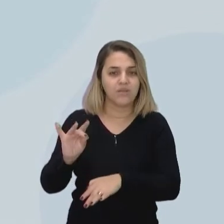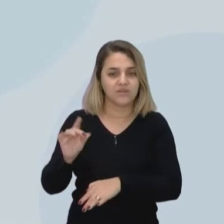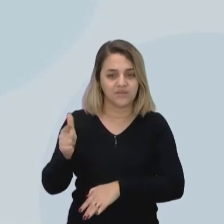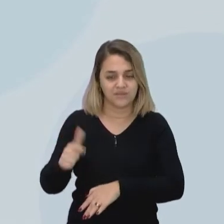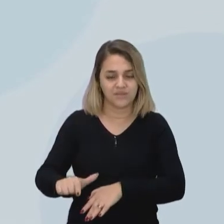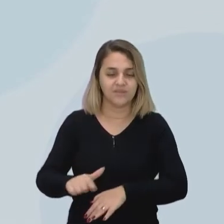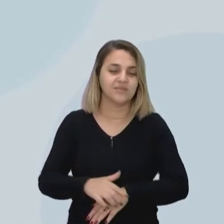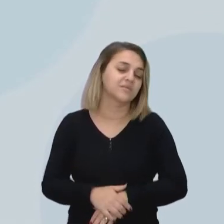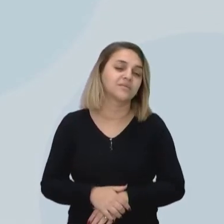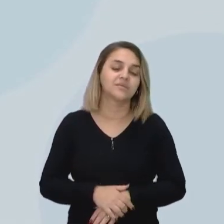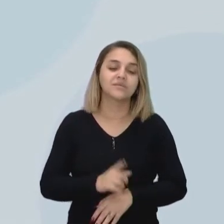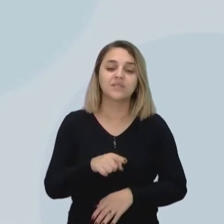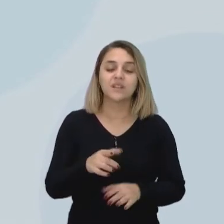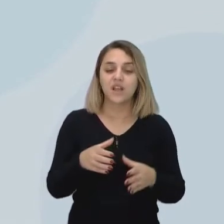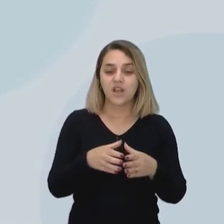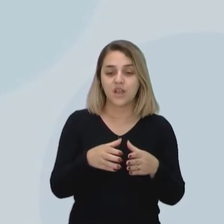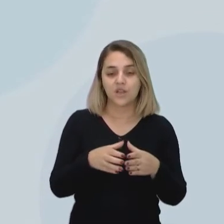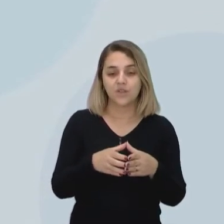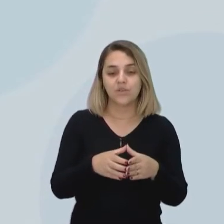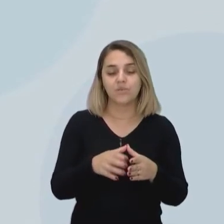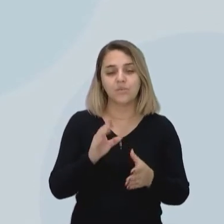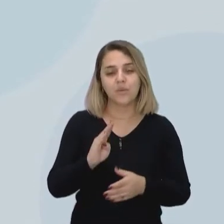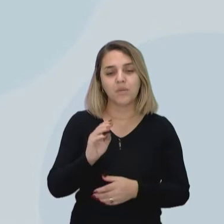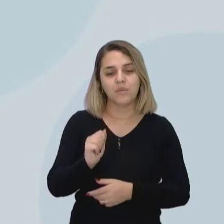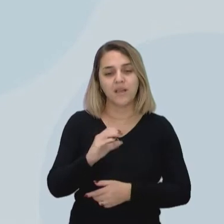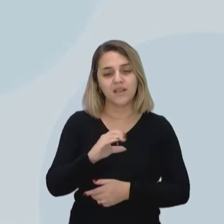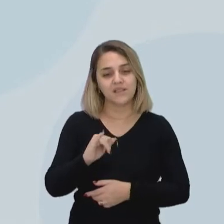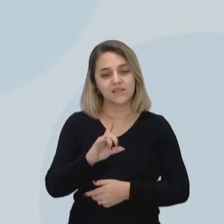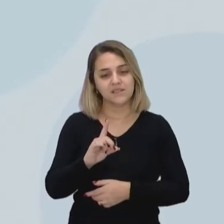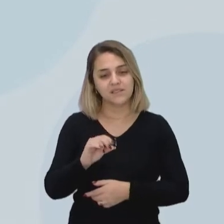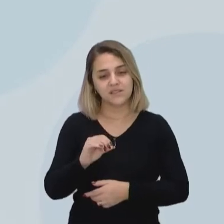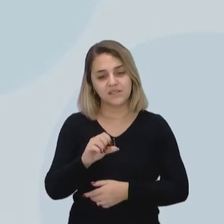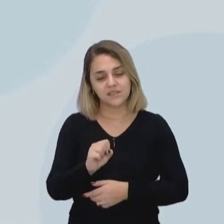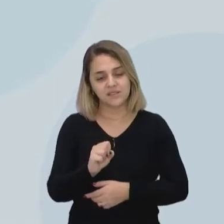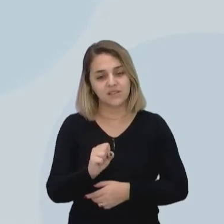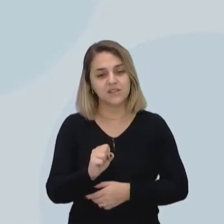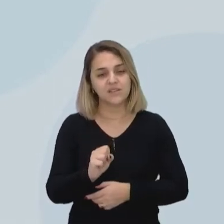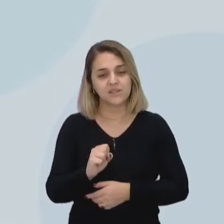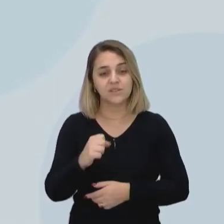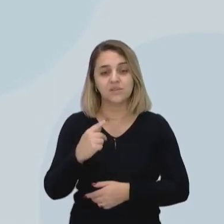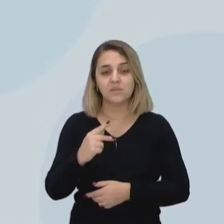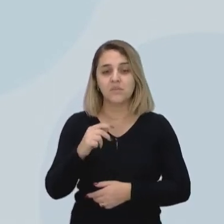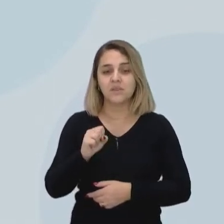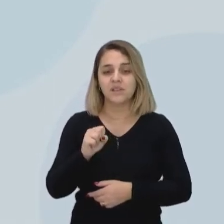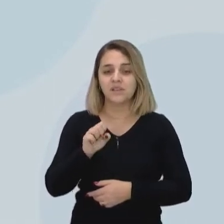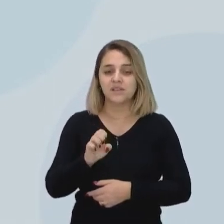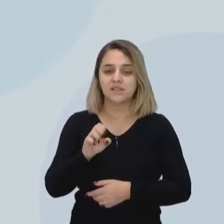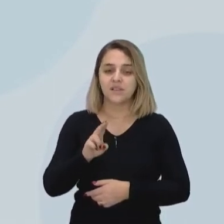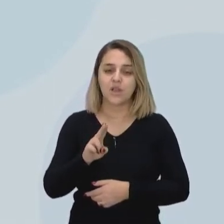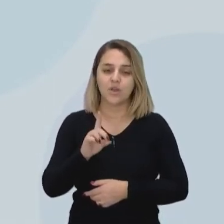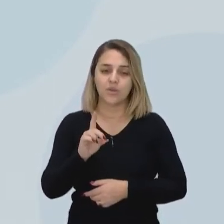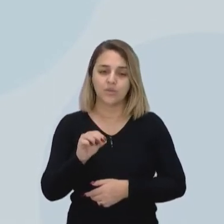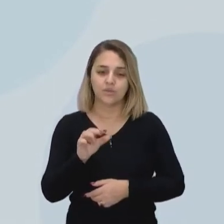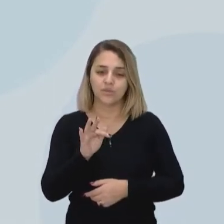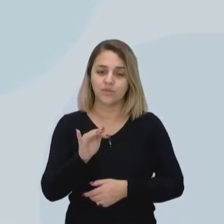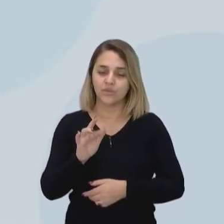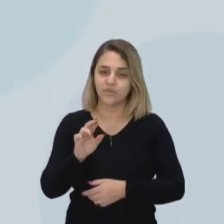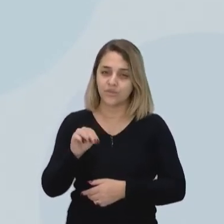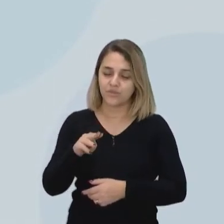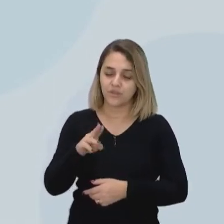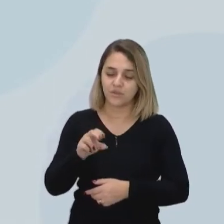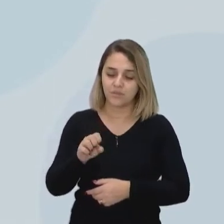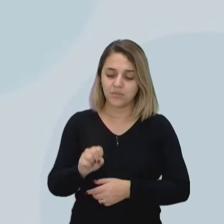que nós chamamos de bacilos, que é conhecido como bacilos pseudofirmus, eles têm essa capacidade